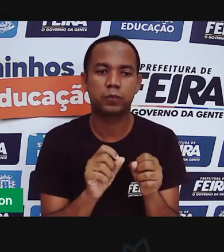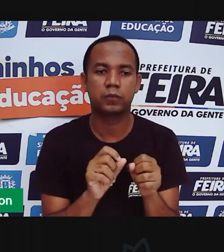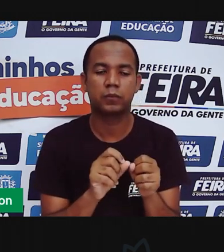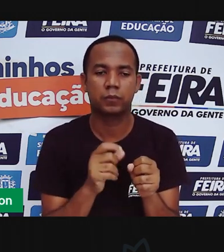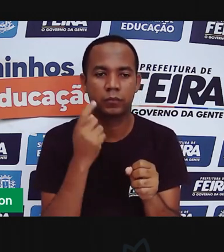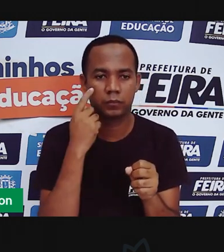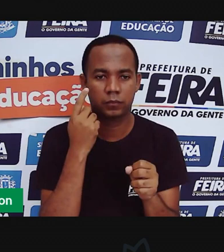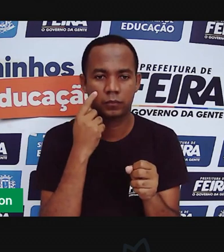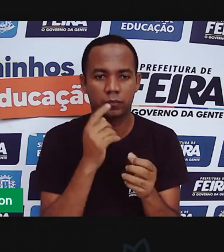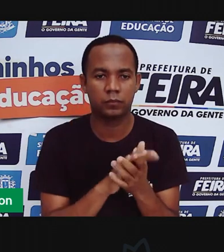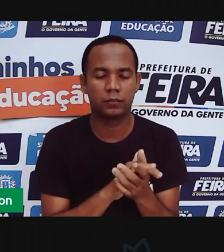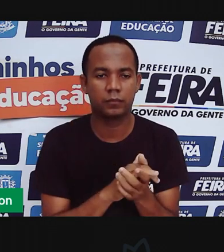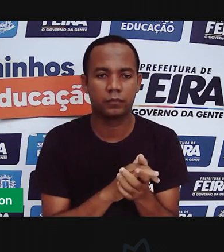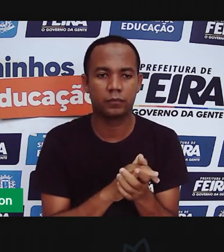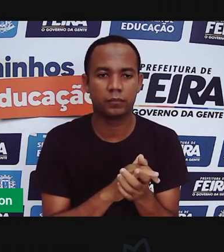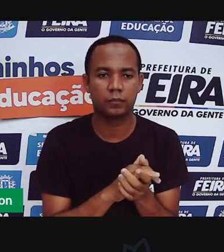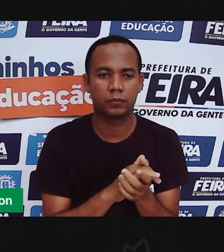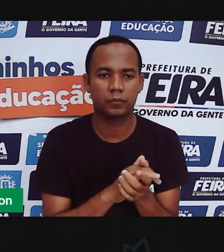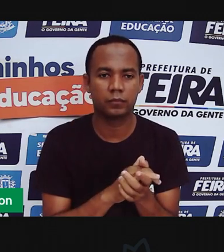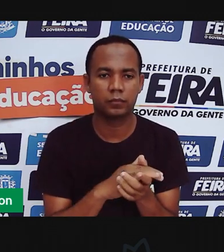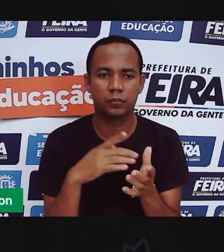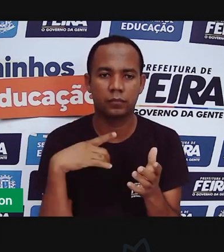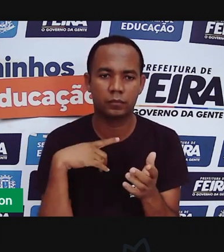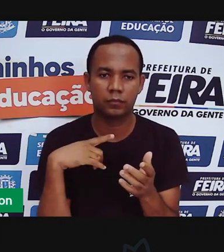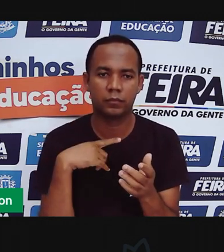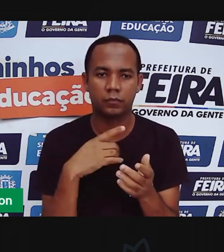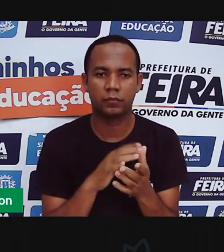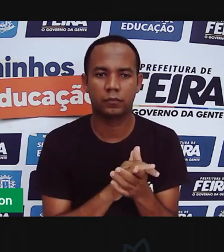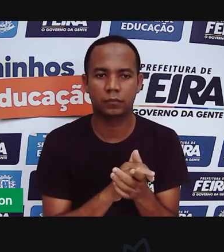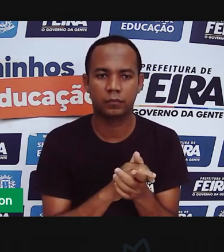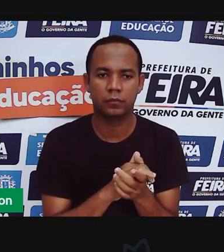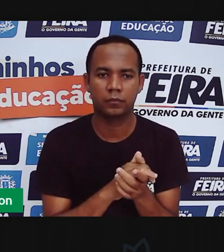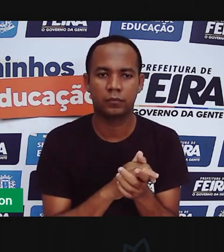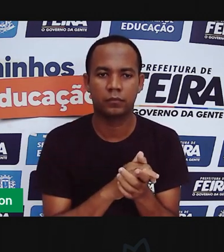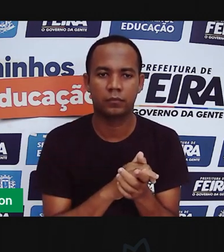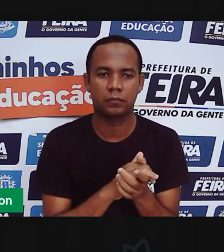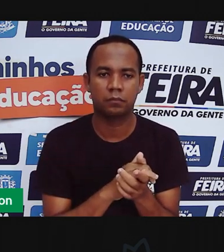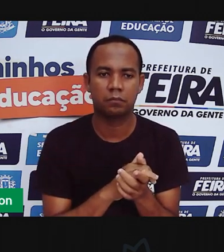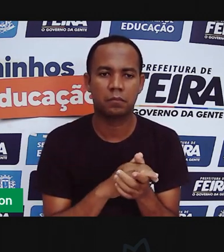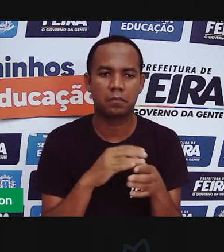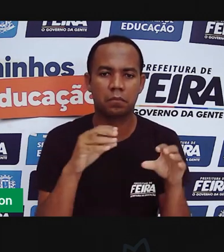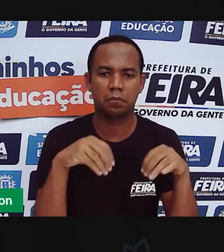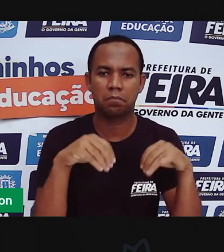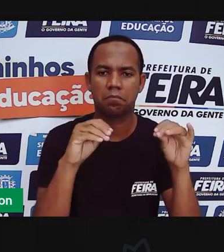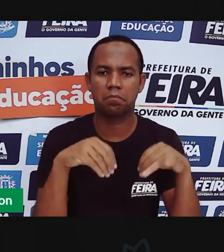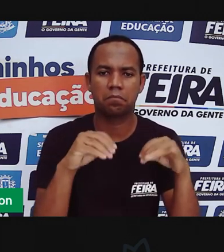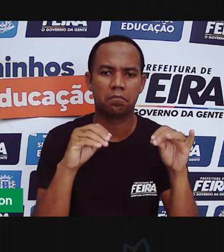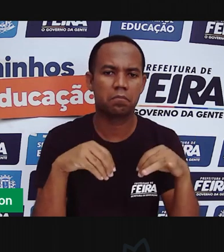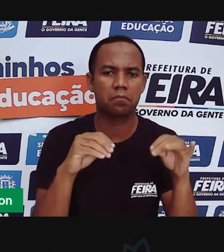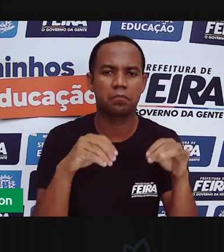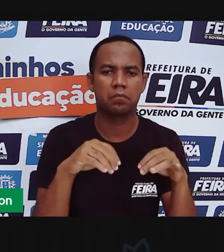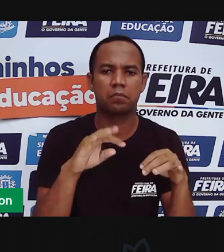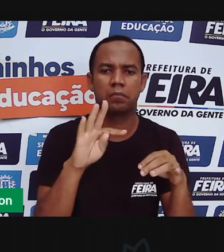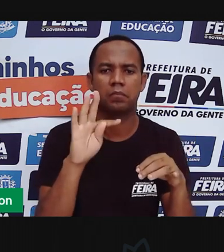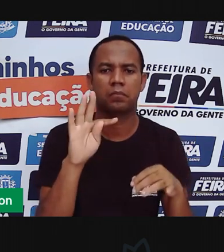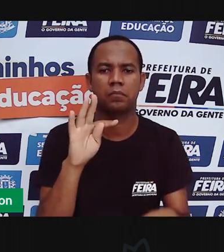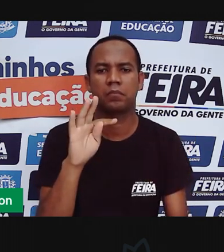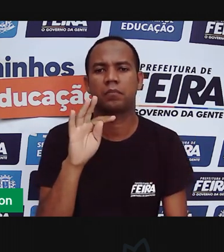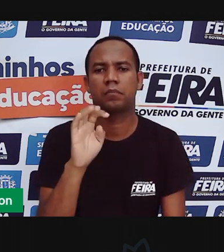biboquê. E a Pró tinha esses pedacinhos aqui de emborrachado. Que pode ser tecido. Pode ser...